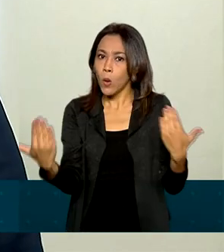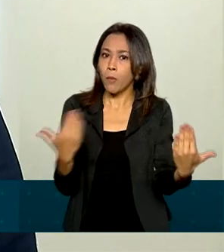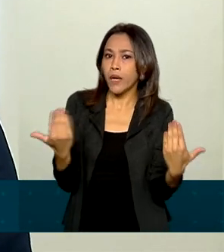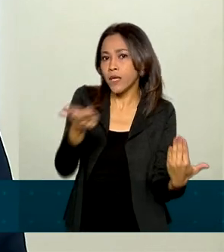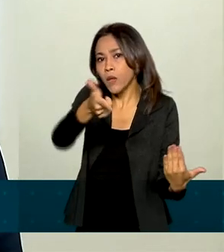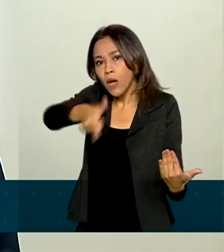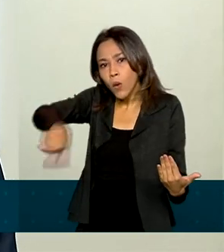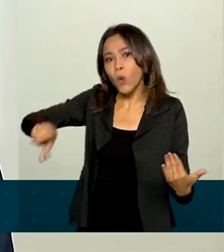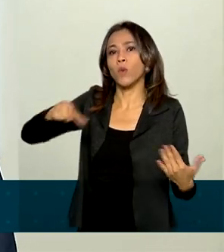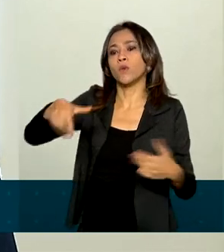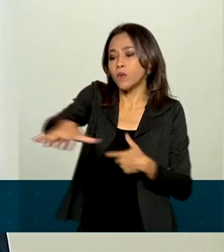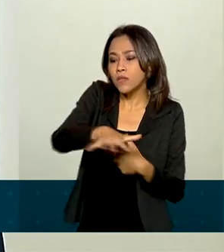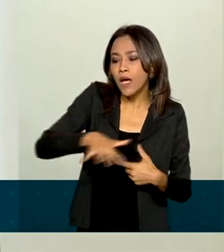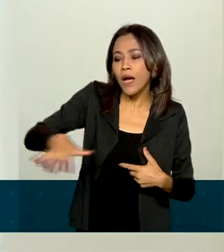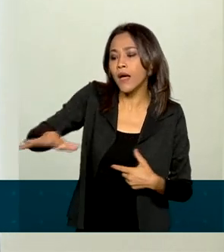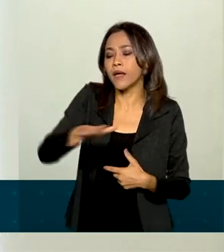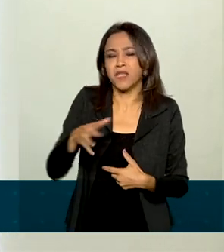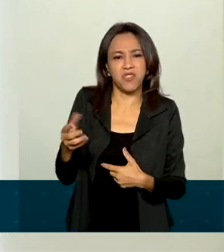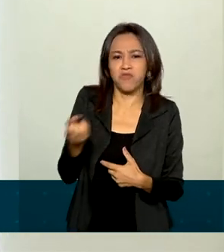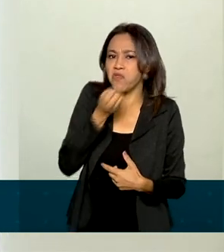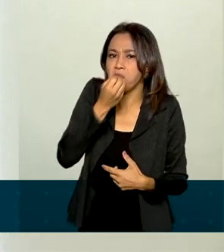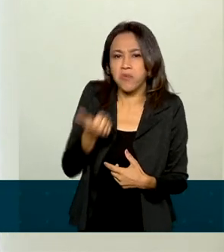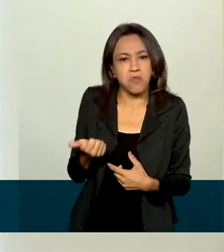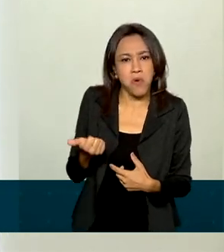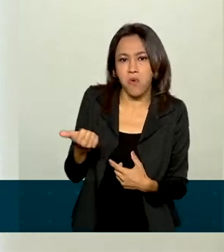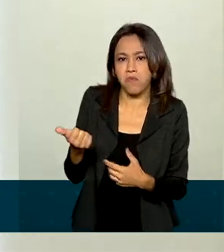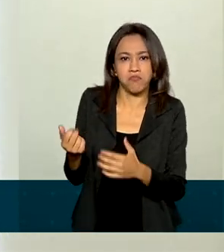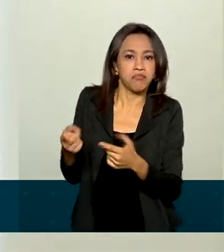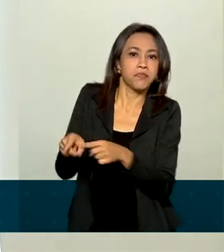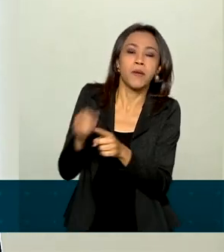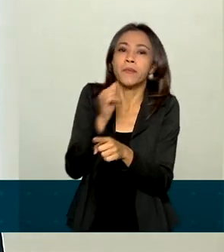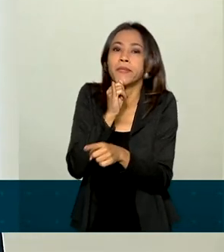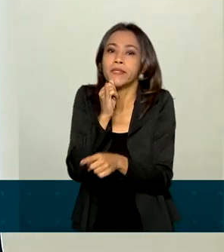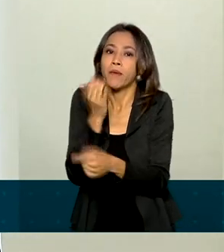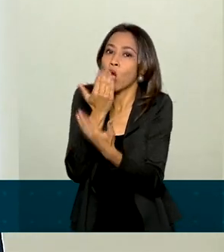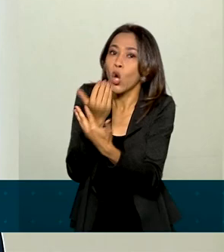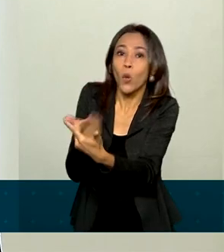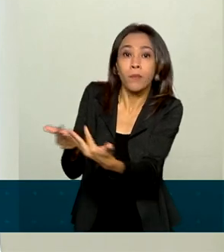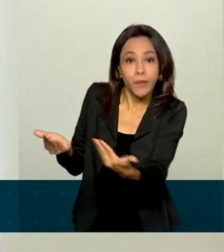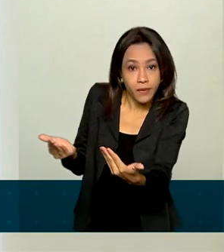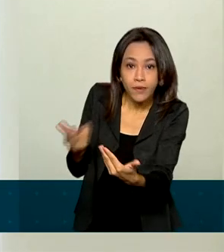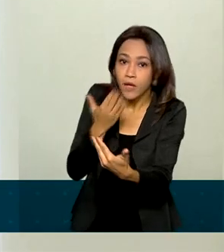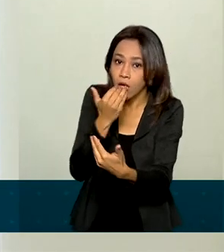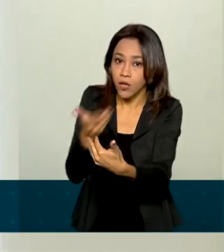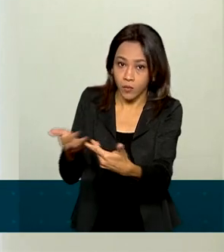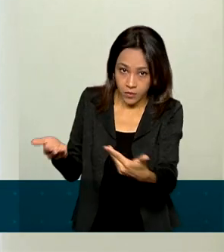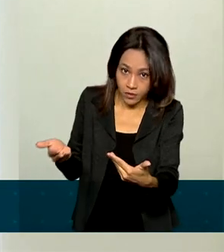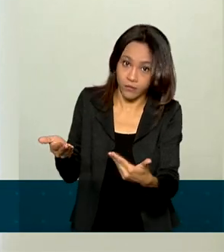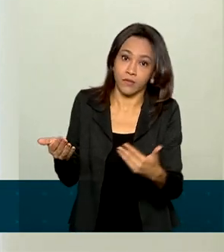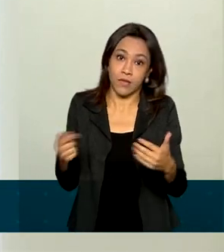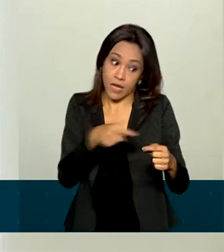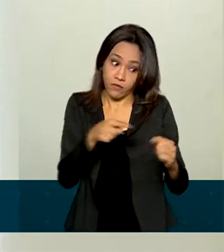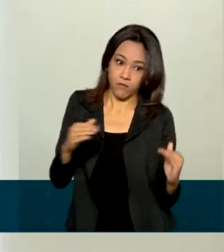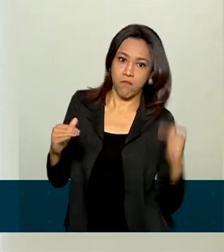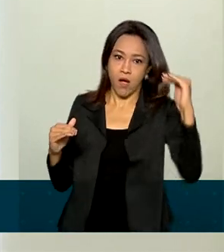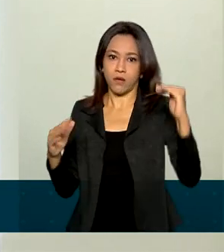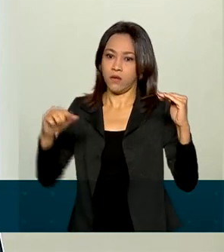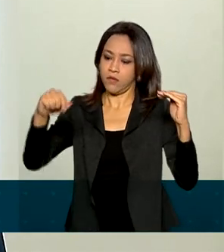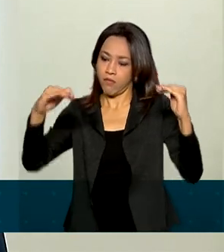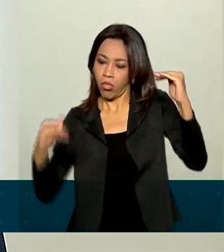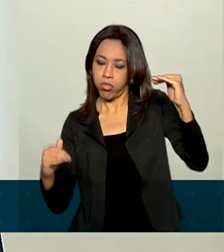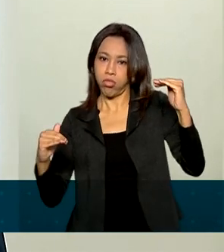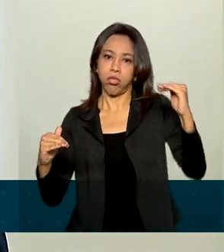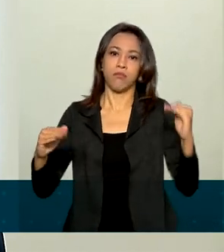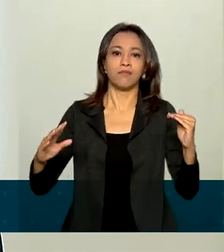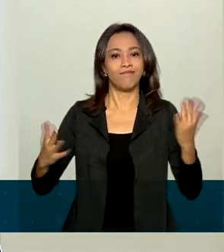produtos que não tiveram bom desempenho, como, por exemplo, produtos não duráveis, como alimentos. Qual a razão desse crescimento